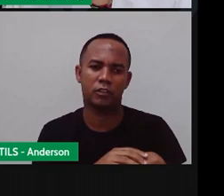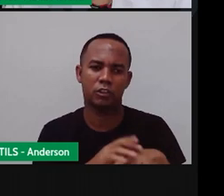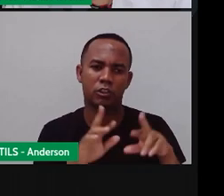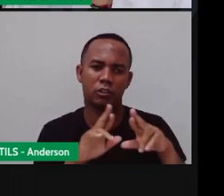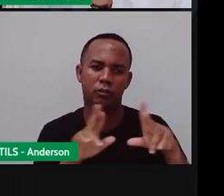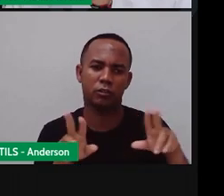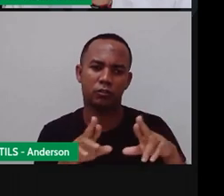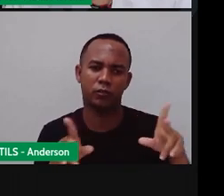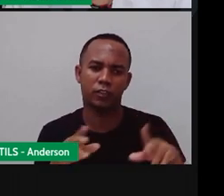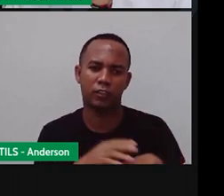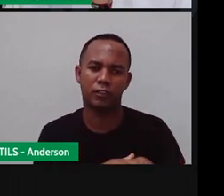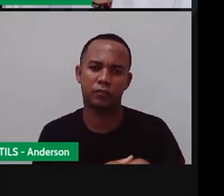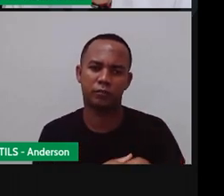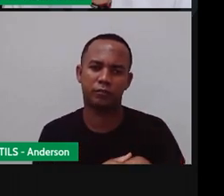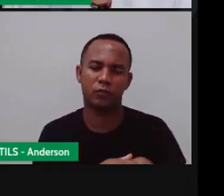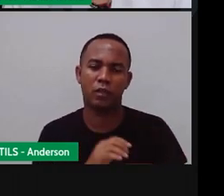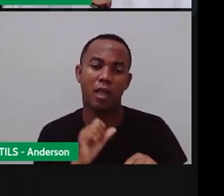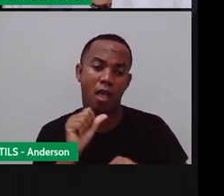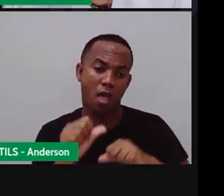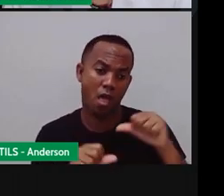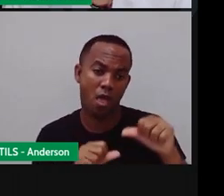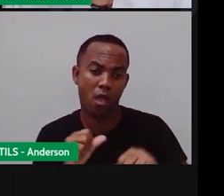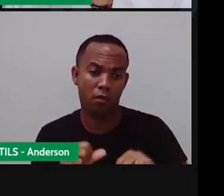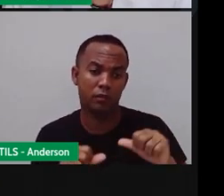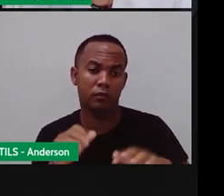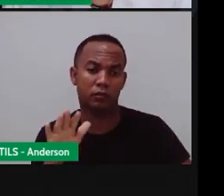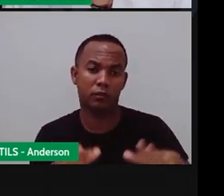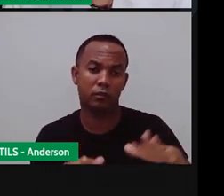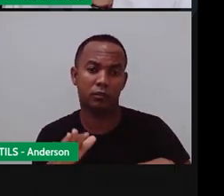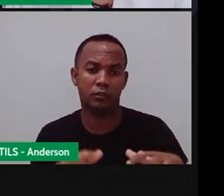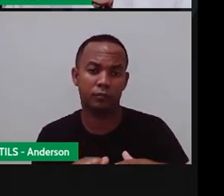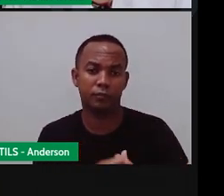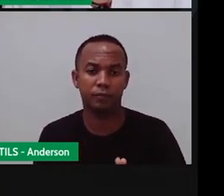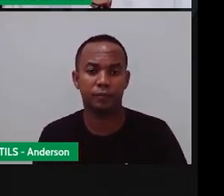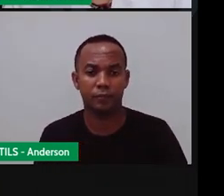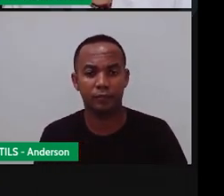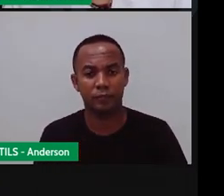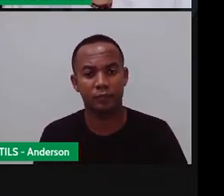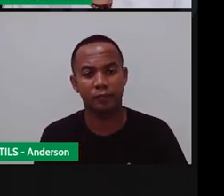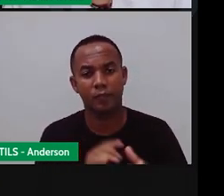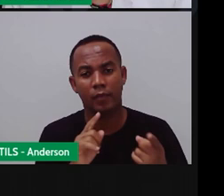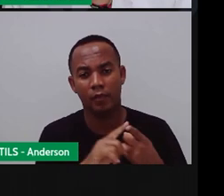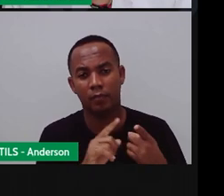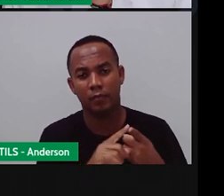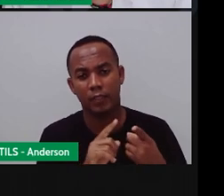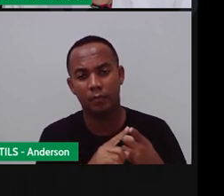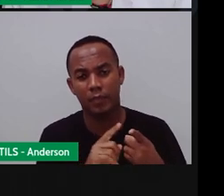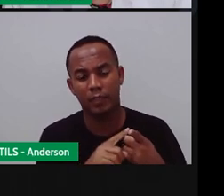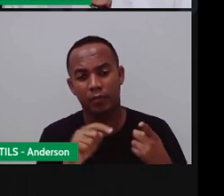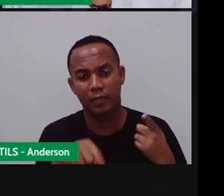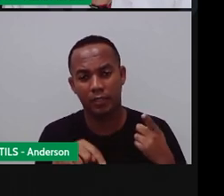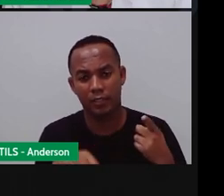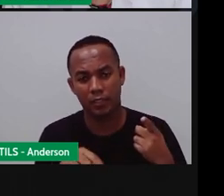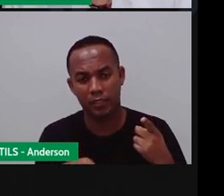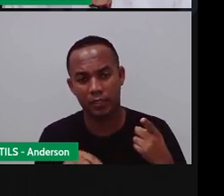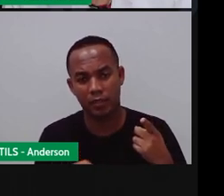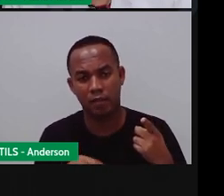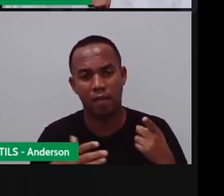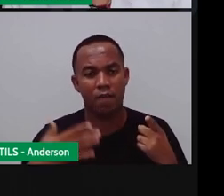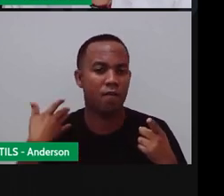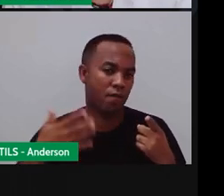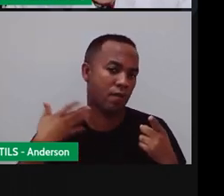justamente o que? O inverso Se aqui tem marcando inverno será o que? Verão aqui para a gente Se aqui está marcando